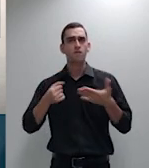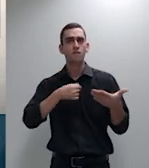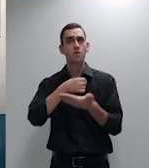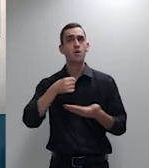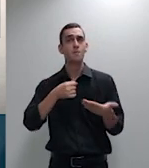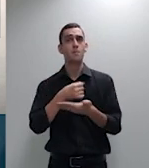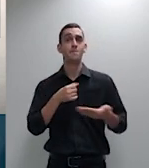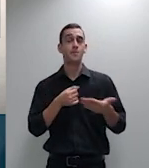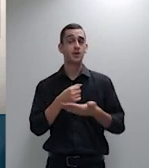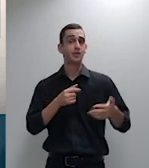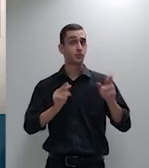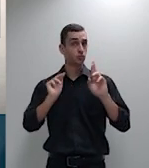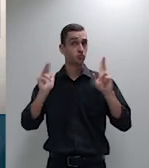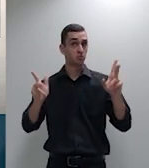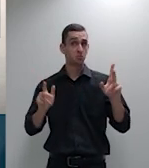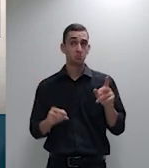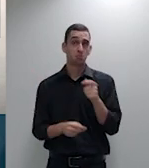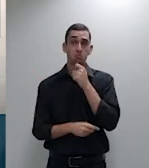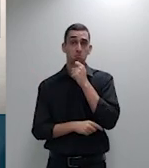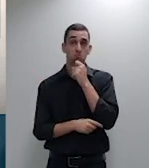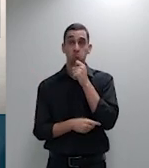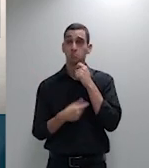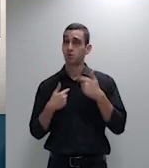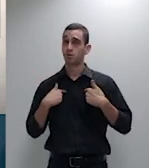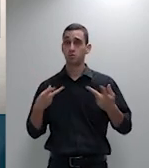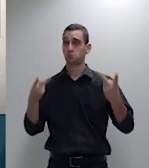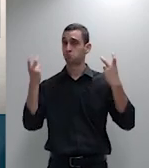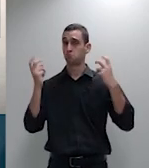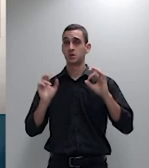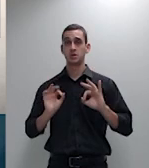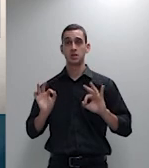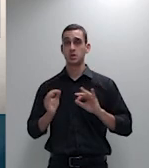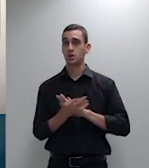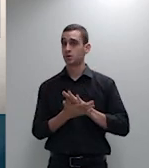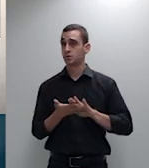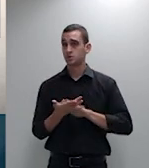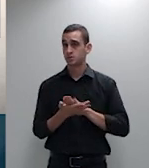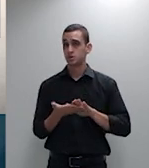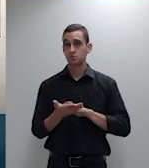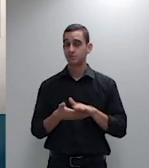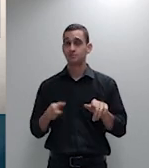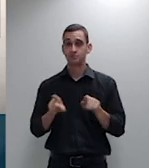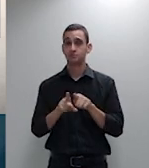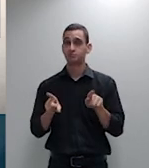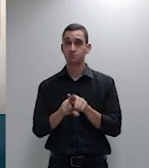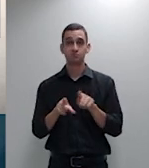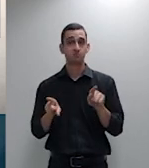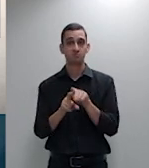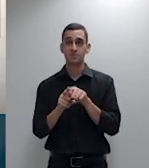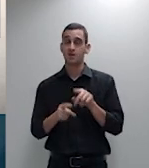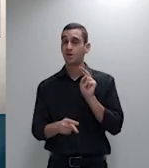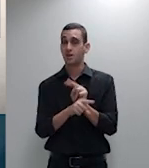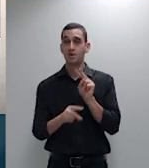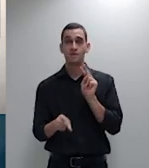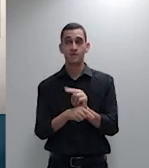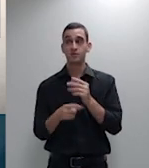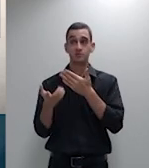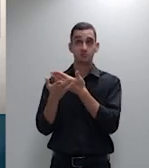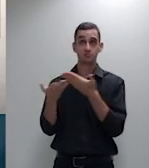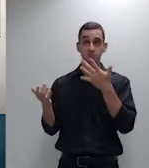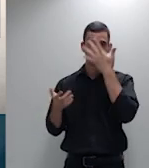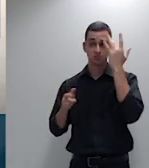nenhuma dessas manifestações inclusive por parte da defesa dos consumidores já no que concerne ao ônus da prova